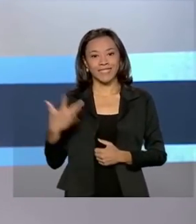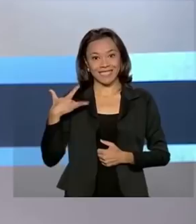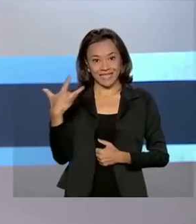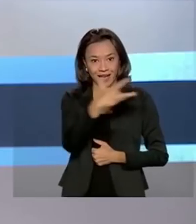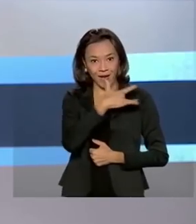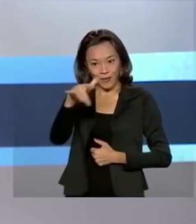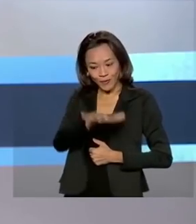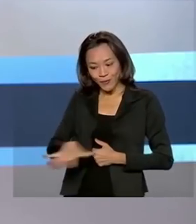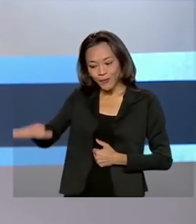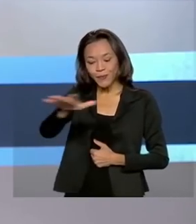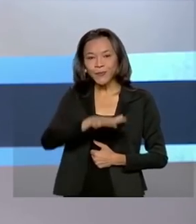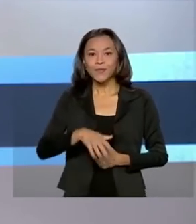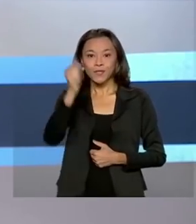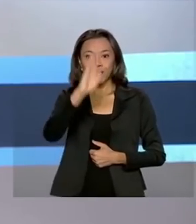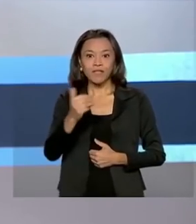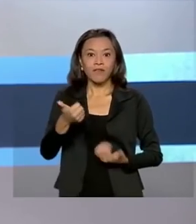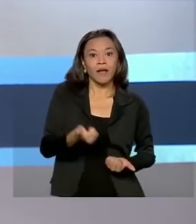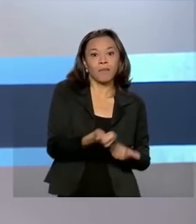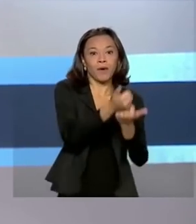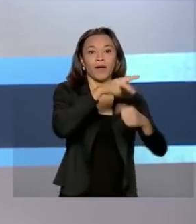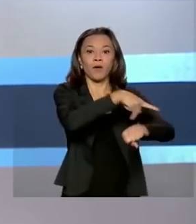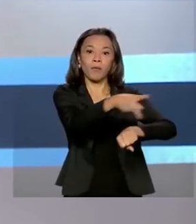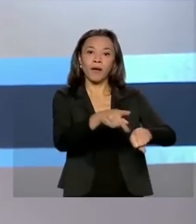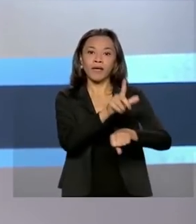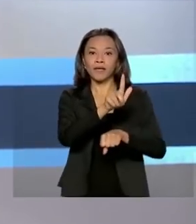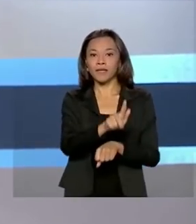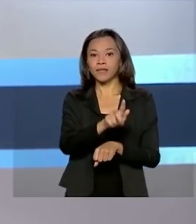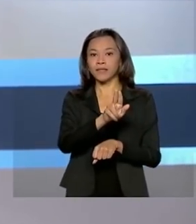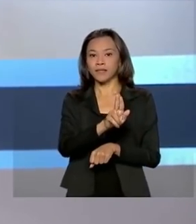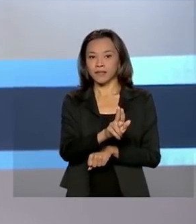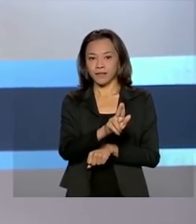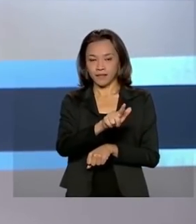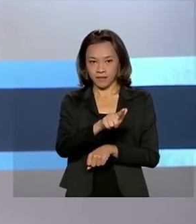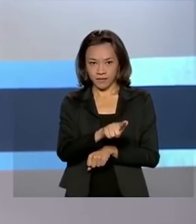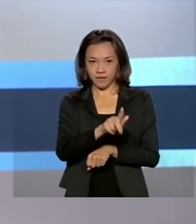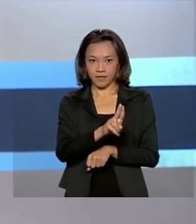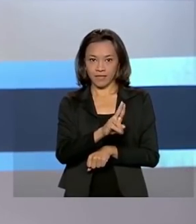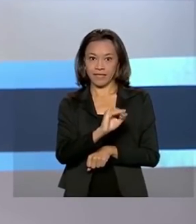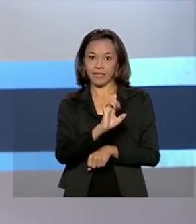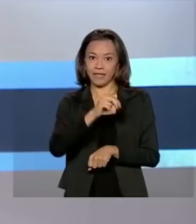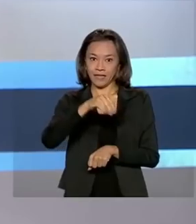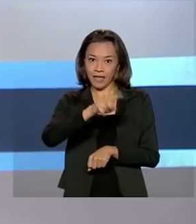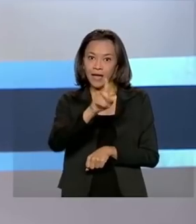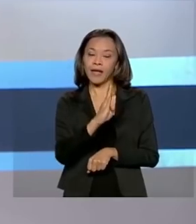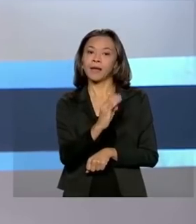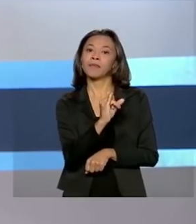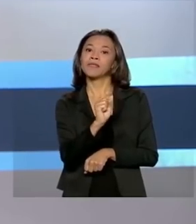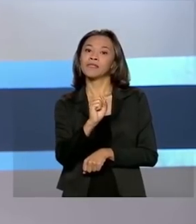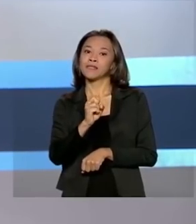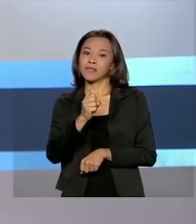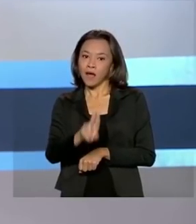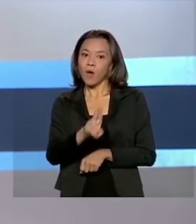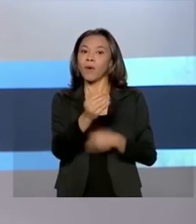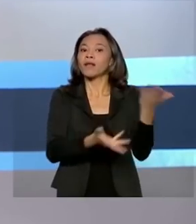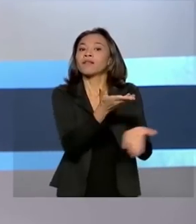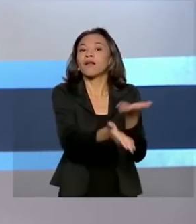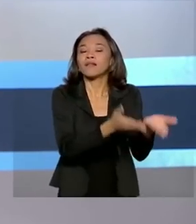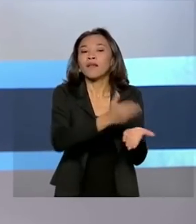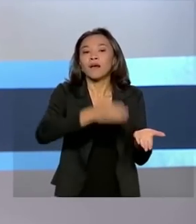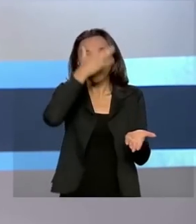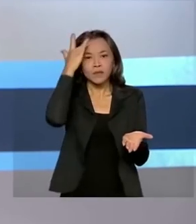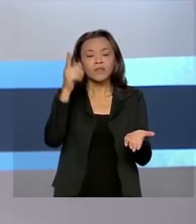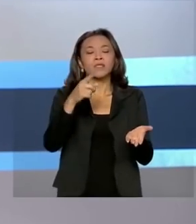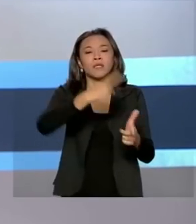o Brasil vai apoiar Guiné-Bissau na compra de equipamentos e no treinamento de equipes para o tratamento de pacientes com doenças